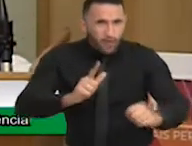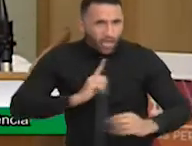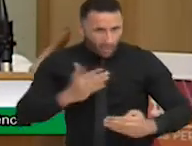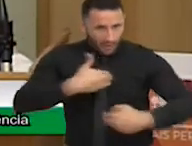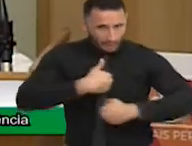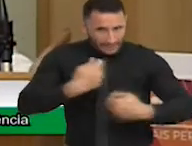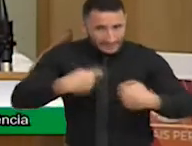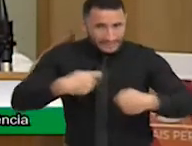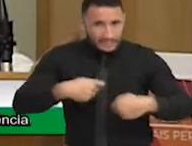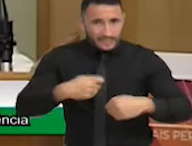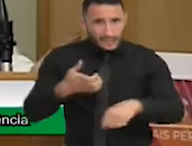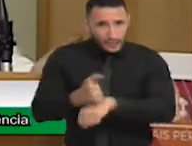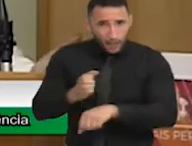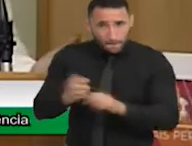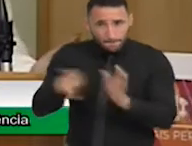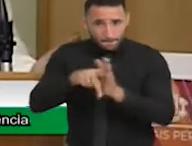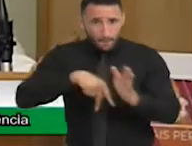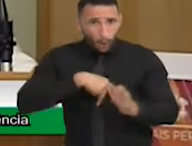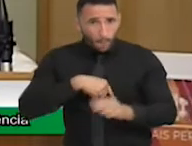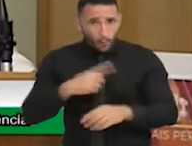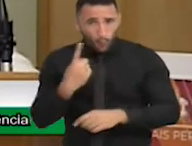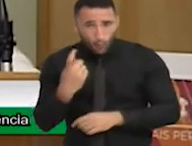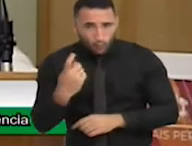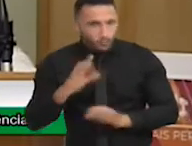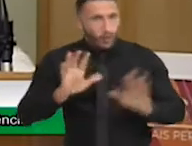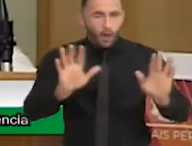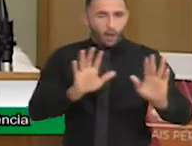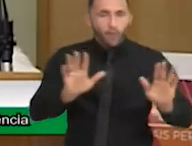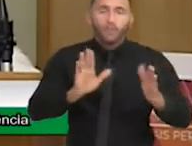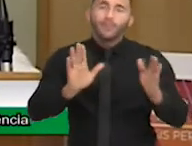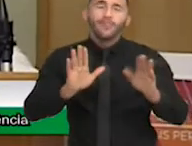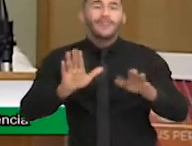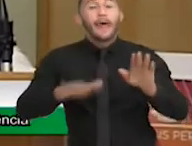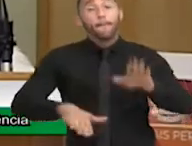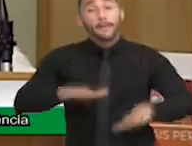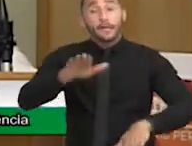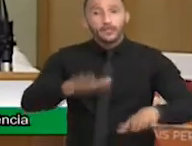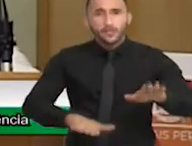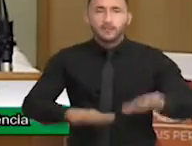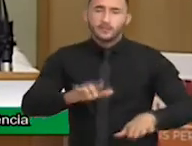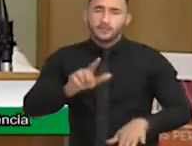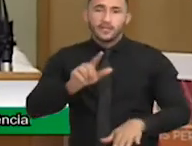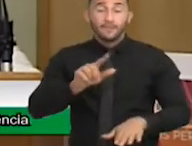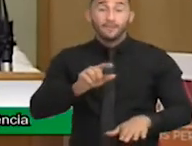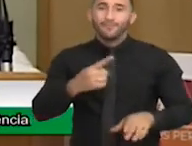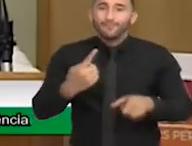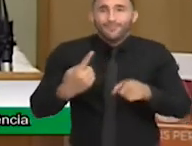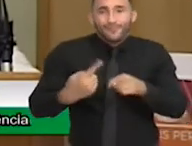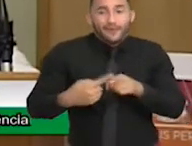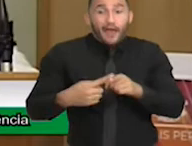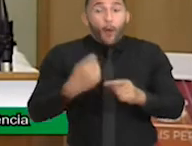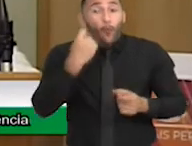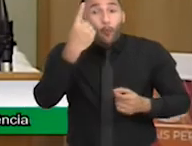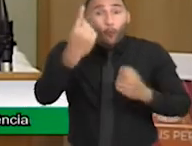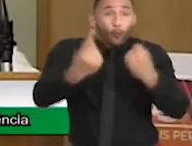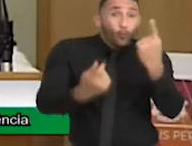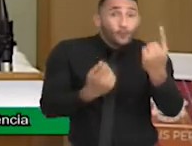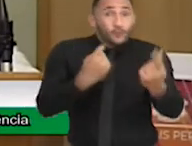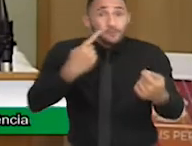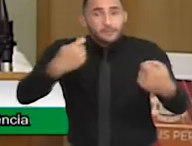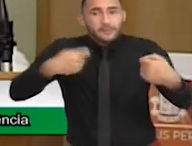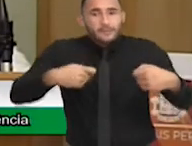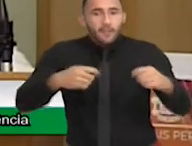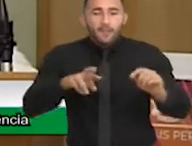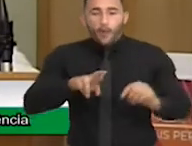exclusivo, nós vamos ter, então, estagiários exclusivos numa escola. E não é a família que determina